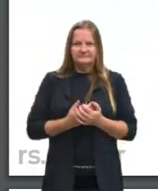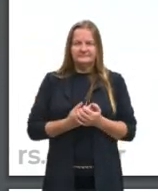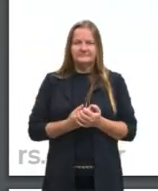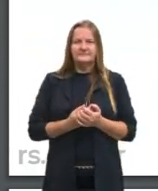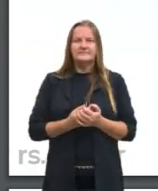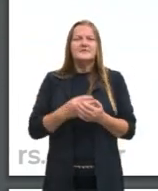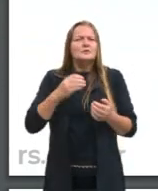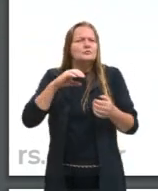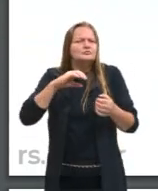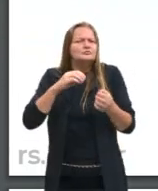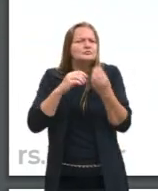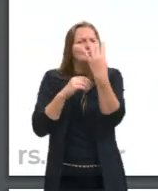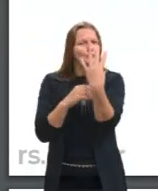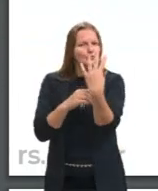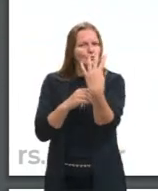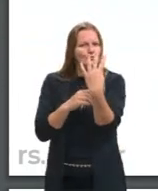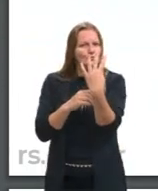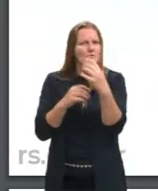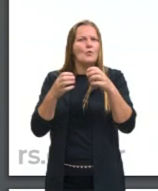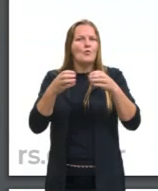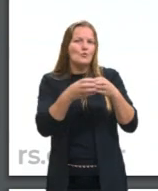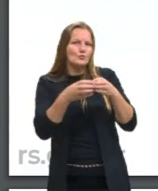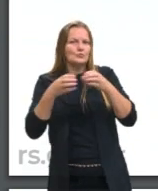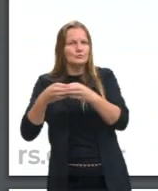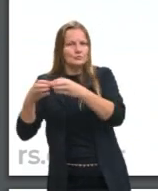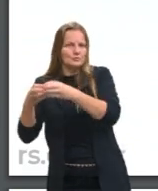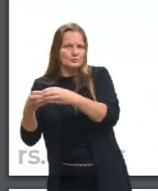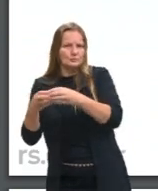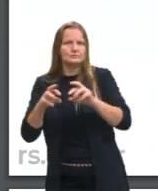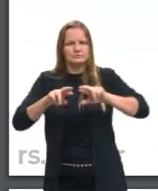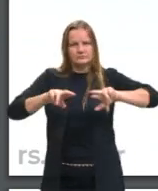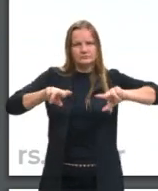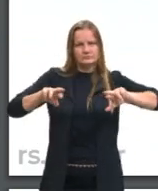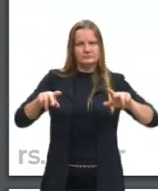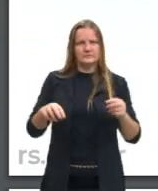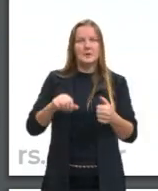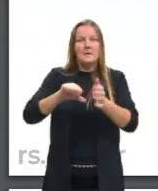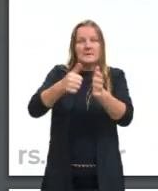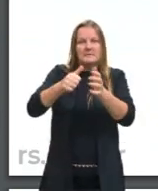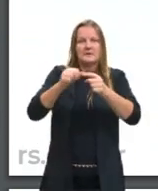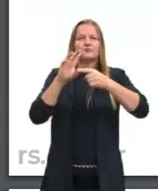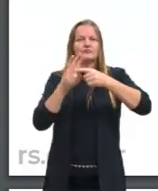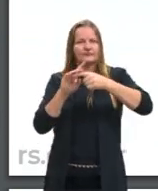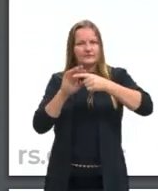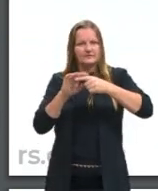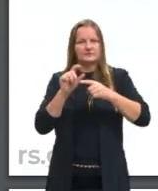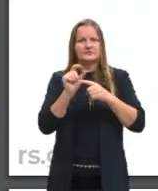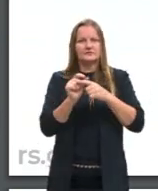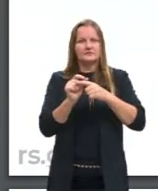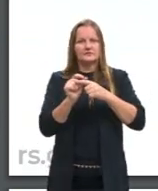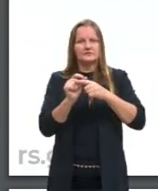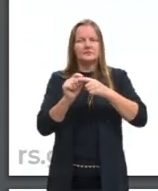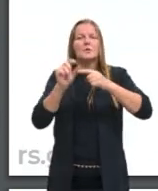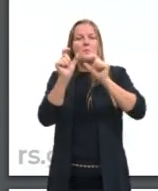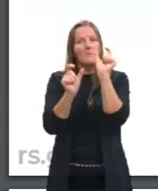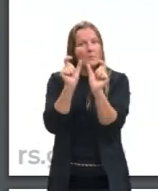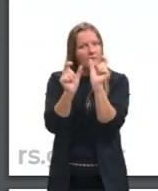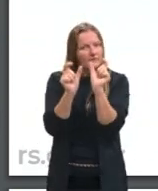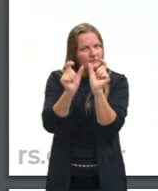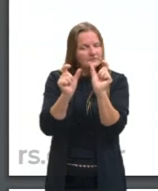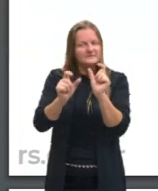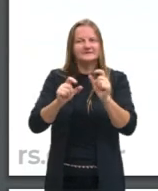língua portuguesa, ele é dividido em quatro grandes grupos. O primeiro grupo é o da fonética, o segundo é o da morfologia,